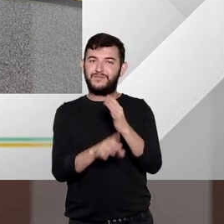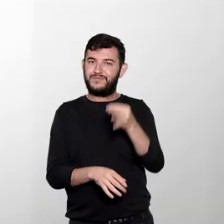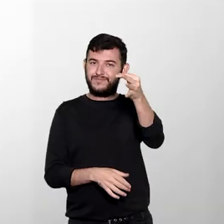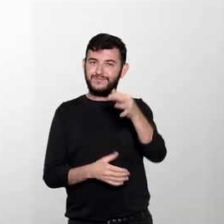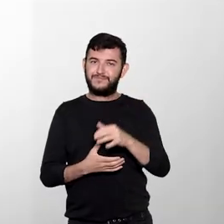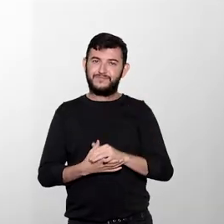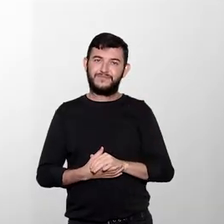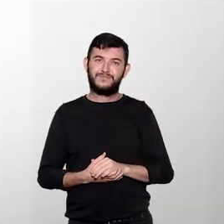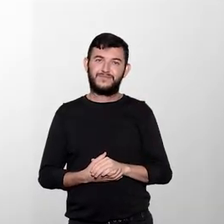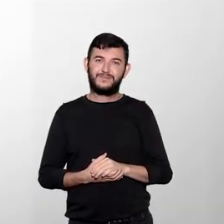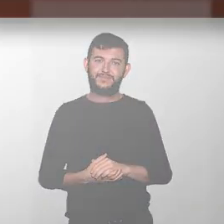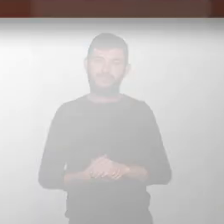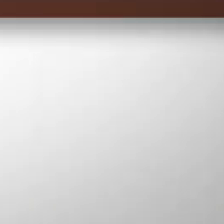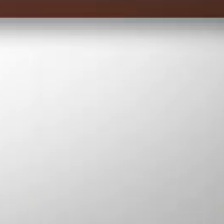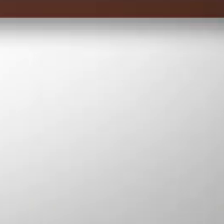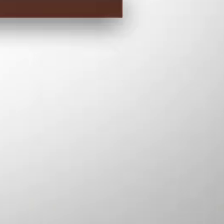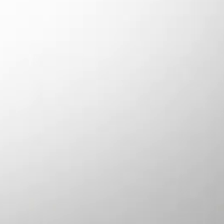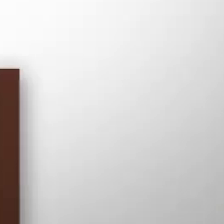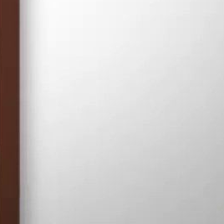se encontra